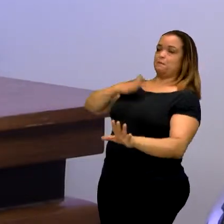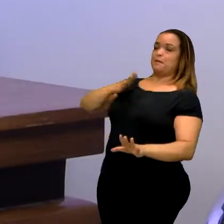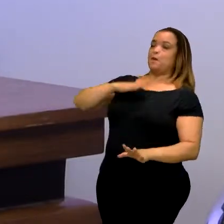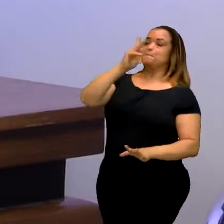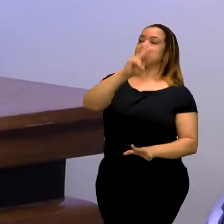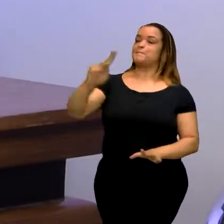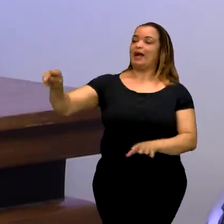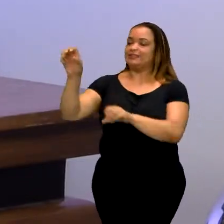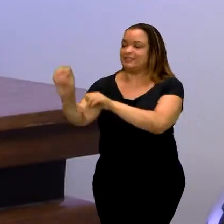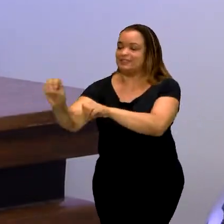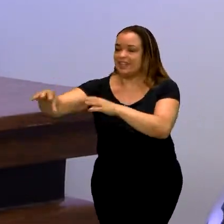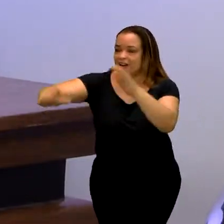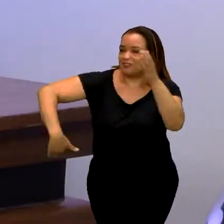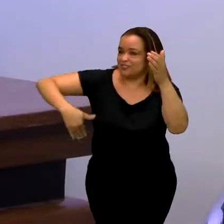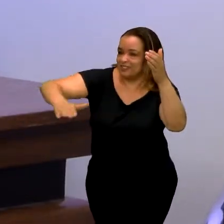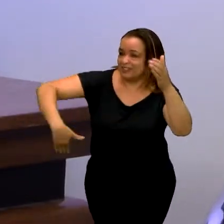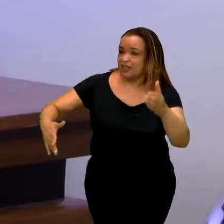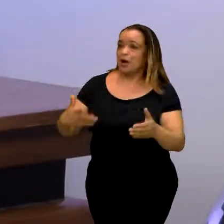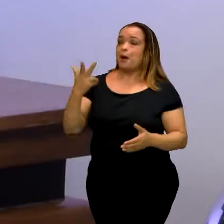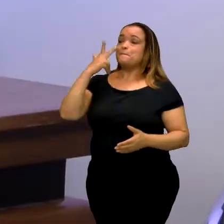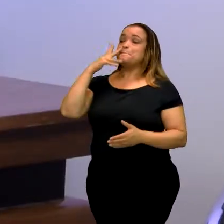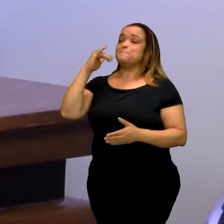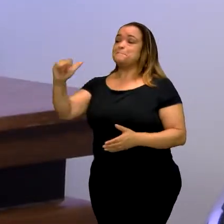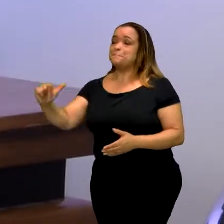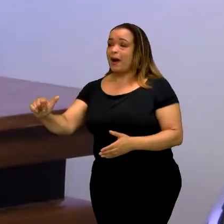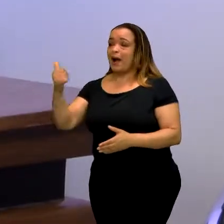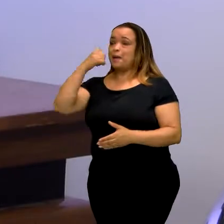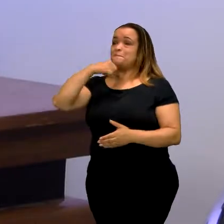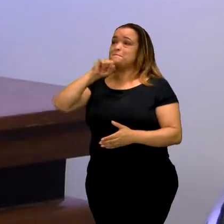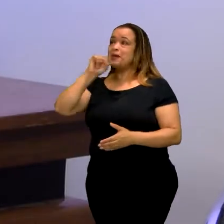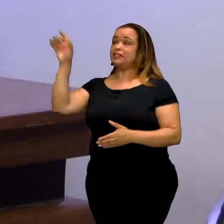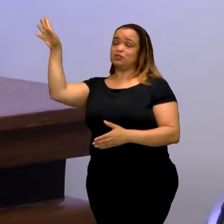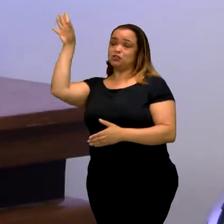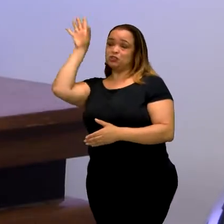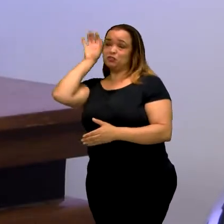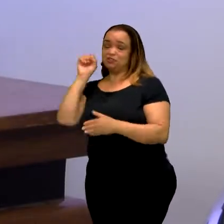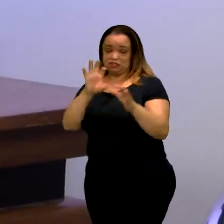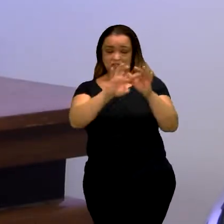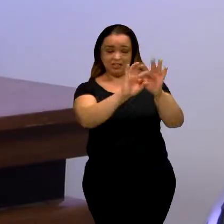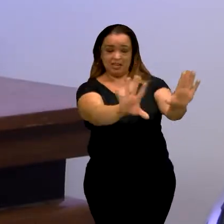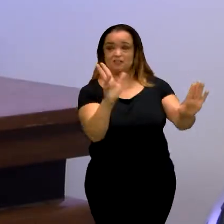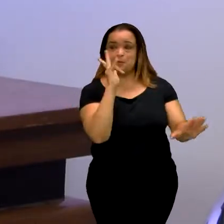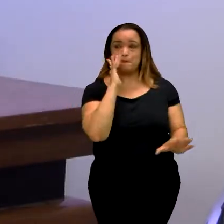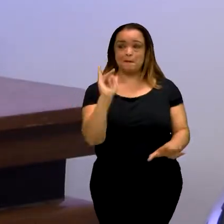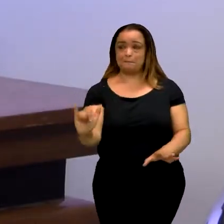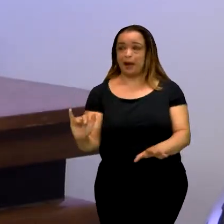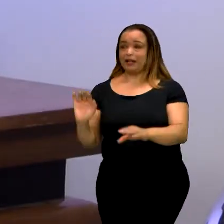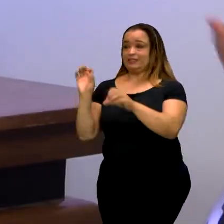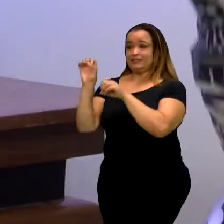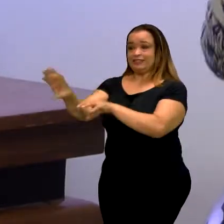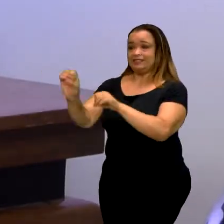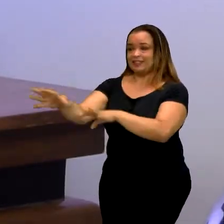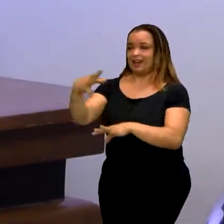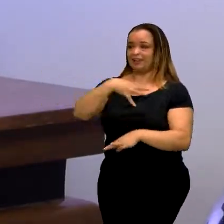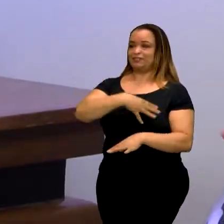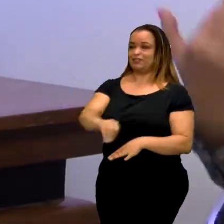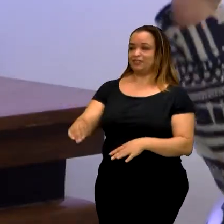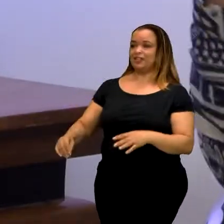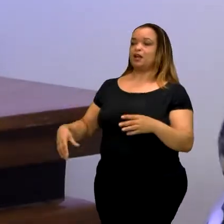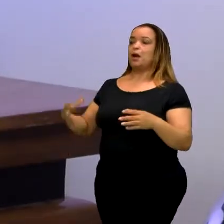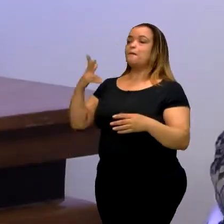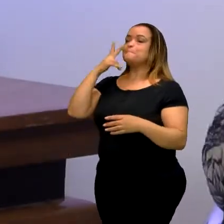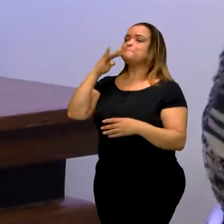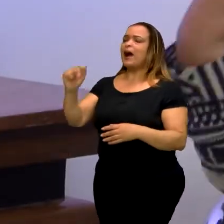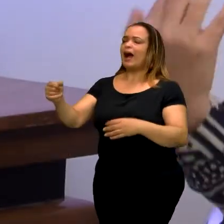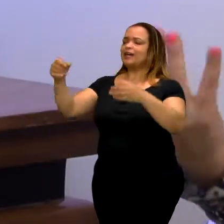de natação lá. Os pais confiavam na mão do meu pai, que não era oralizado, nem... Ele falava, meu pai fazia todos